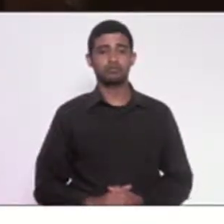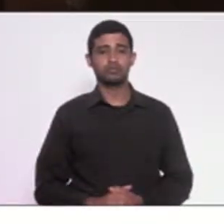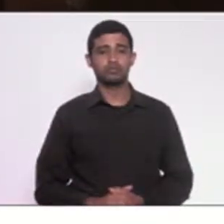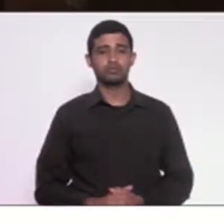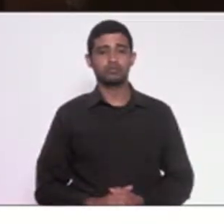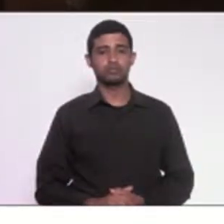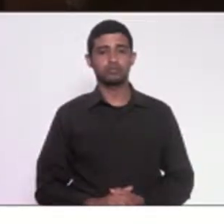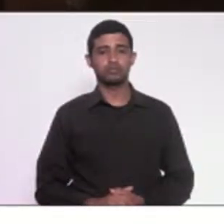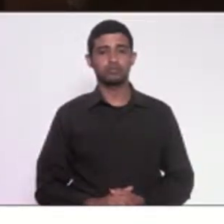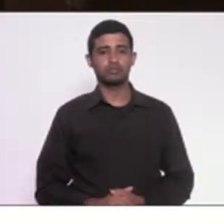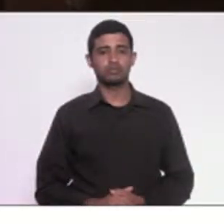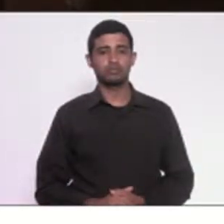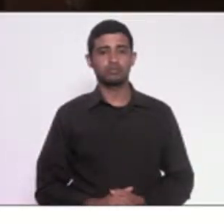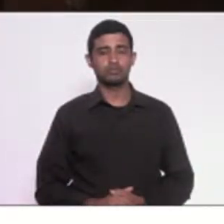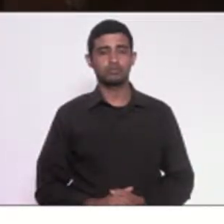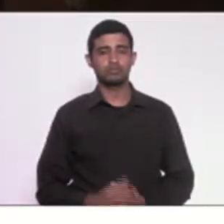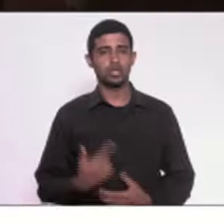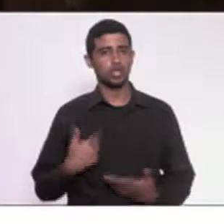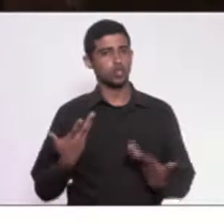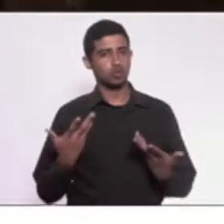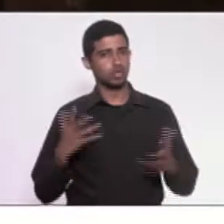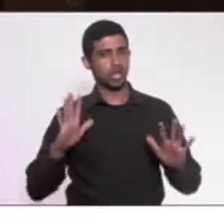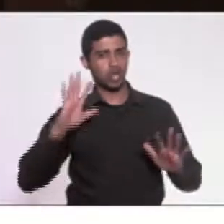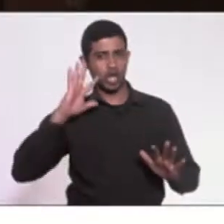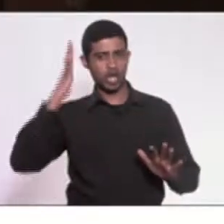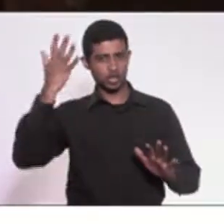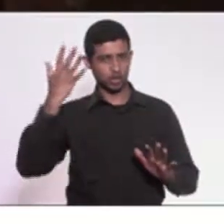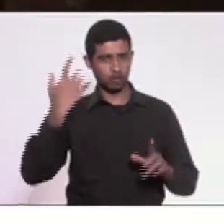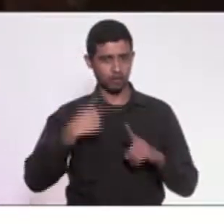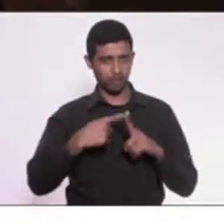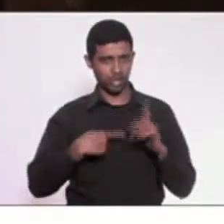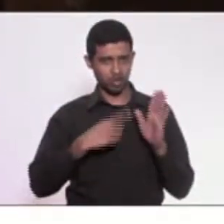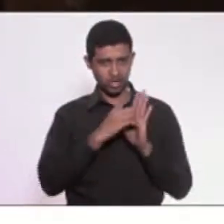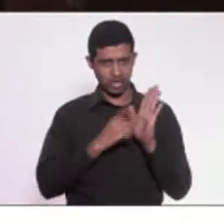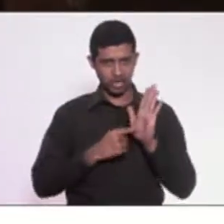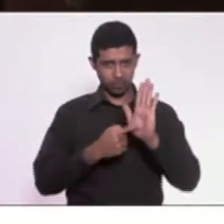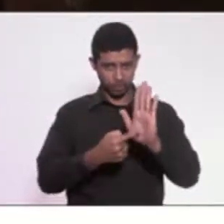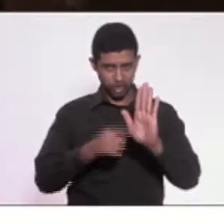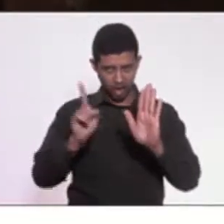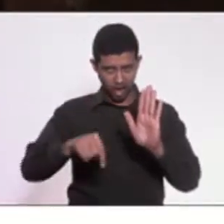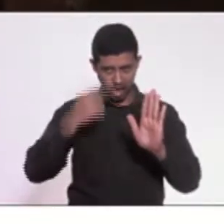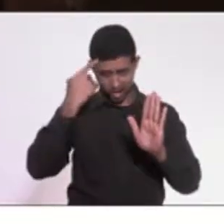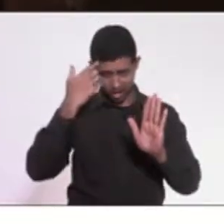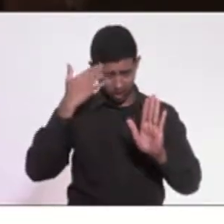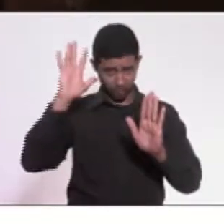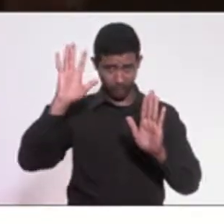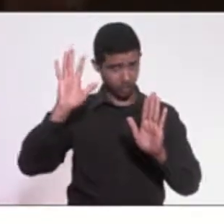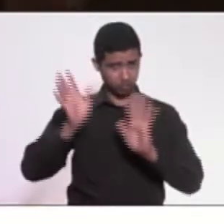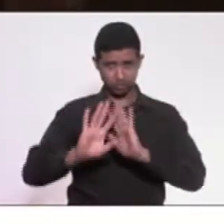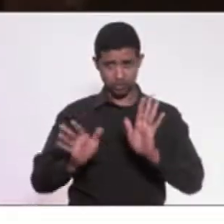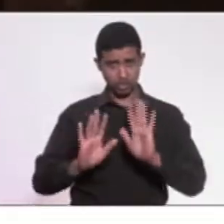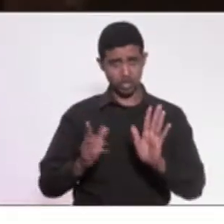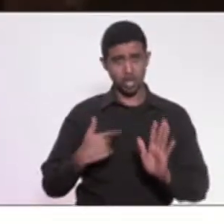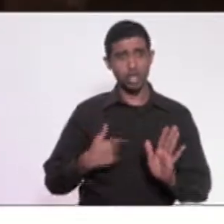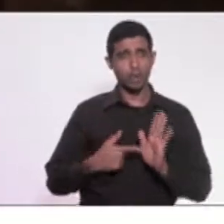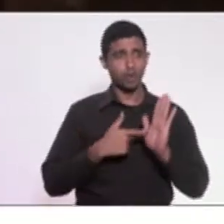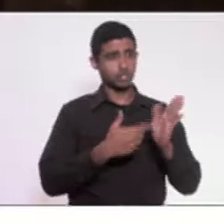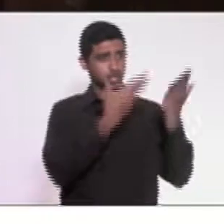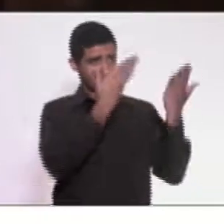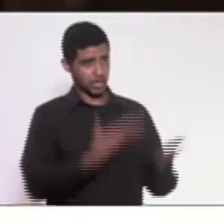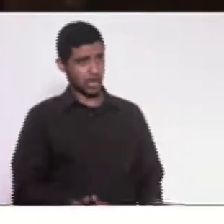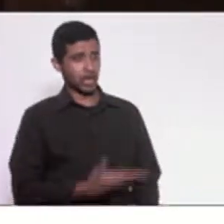isso seja resolvido por causa do decreto legislativo que eu apresentei. O Poder Legislativo, na figura do presidente André Siciliano,